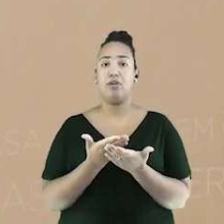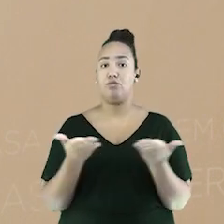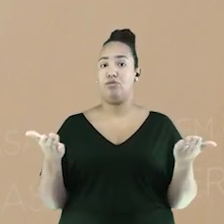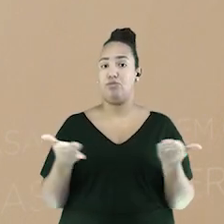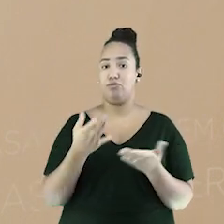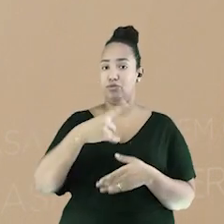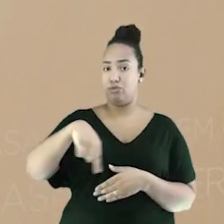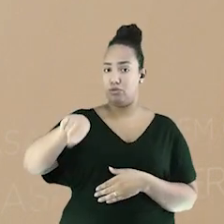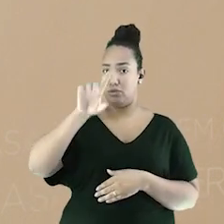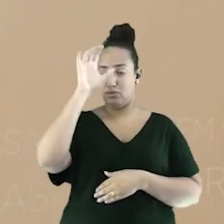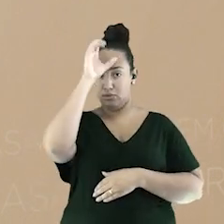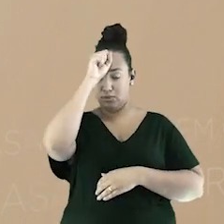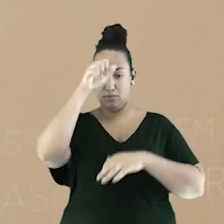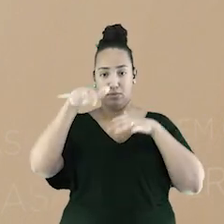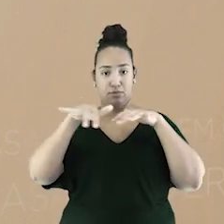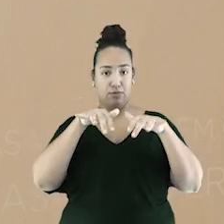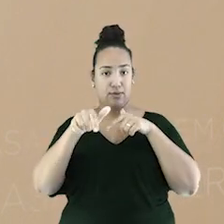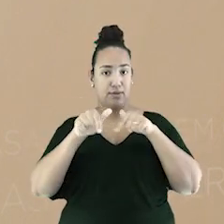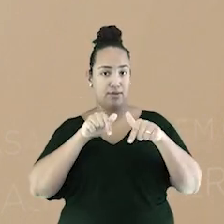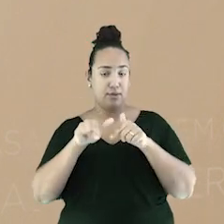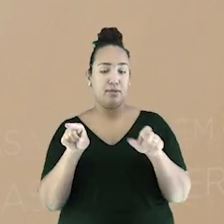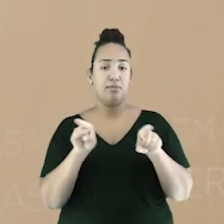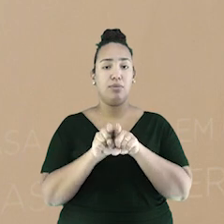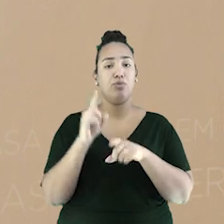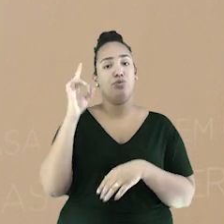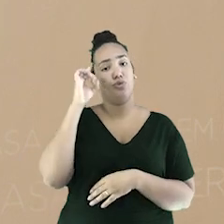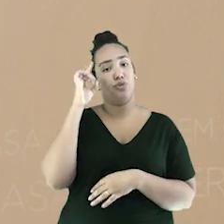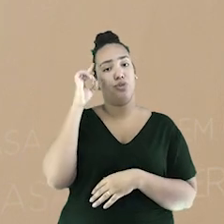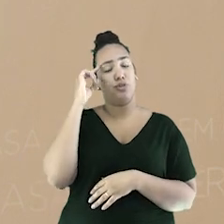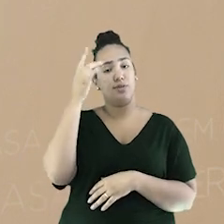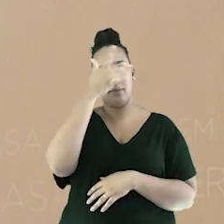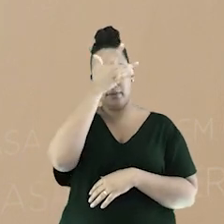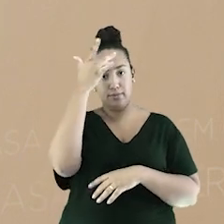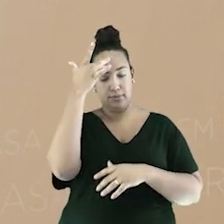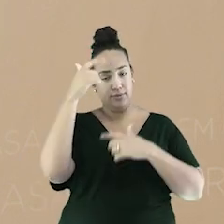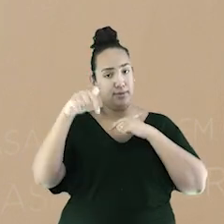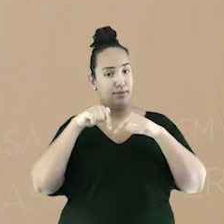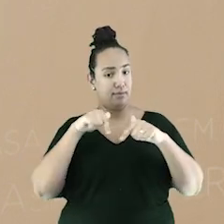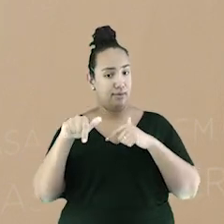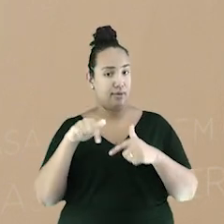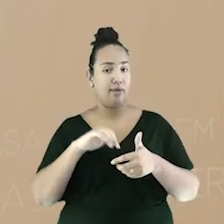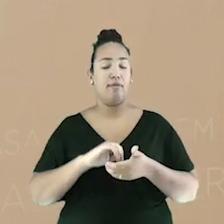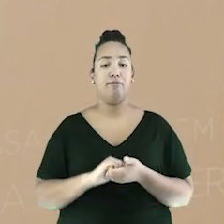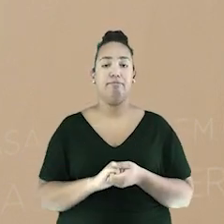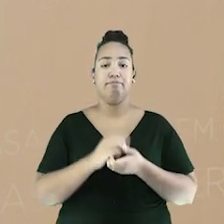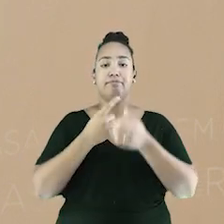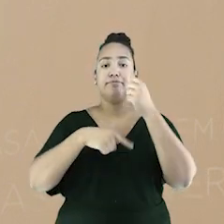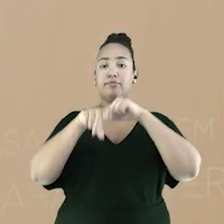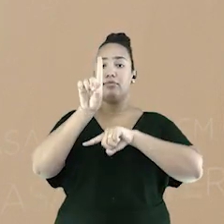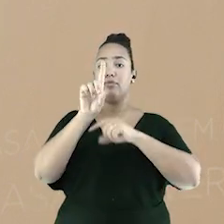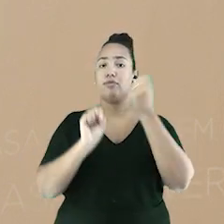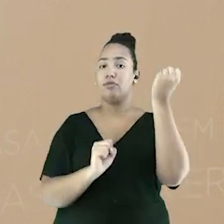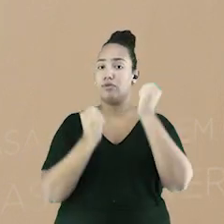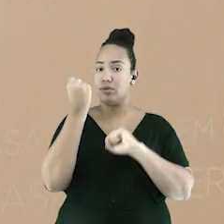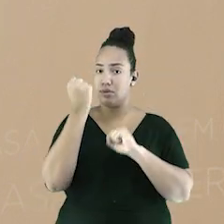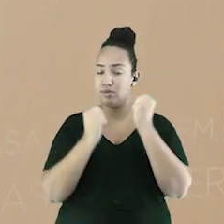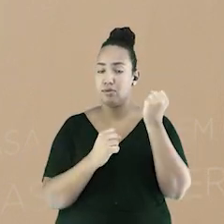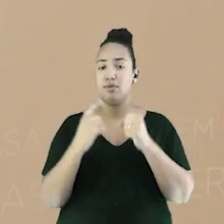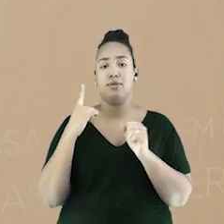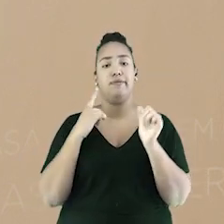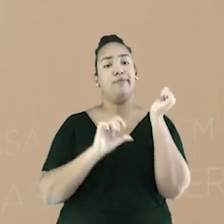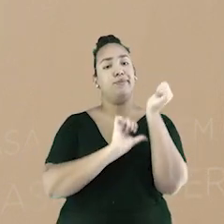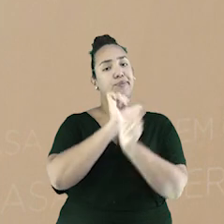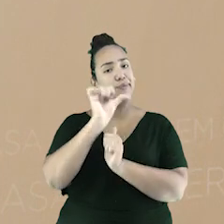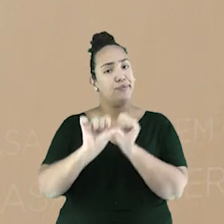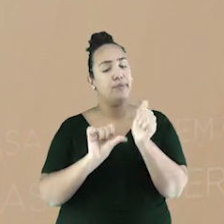gerou grandes transformações no modo de produção de mercadoria. Antes do surgimento da indústria, a produção